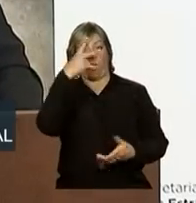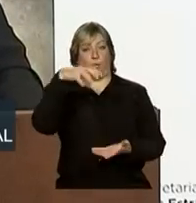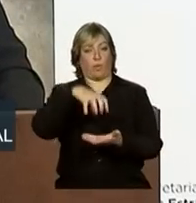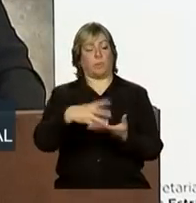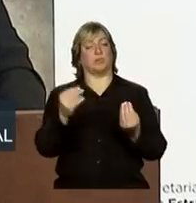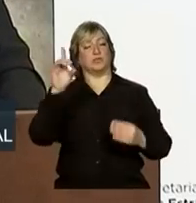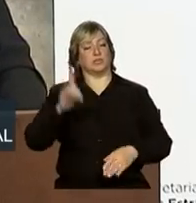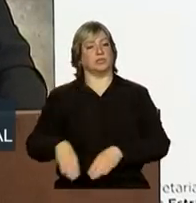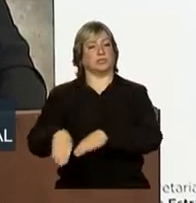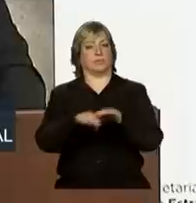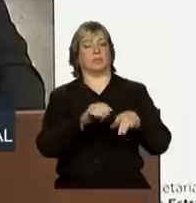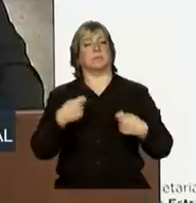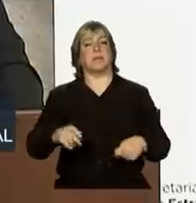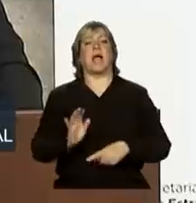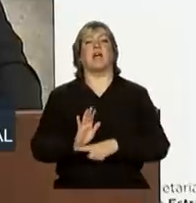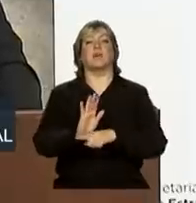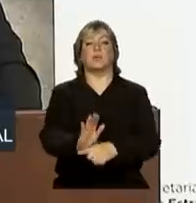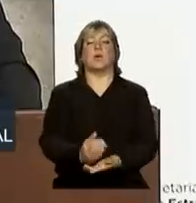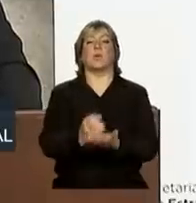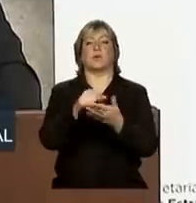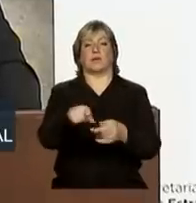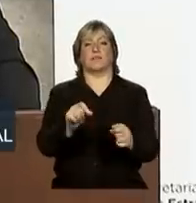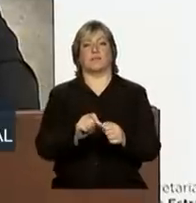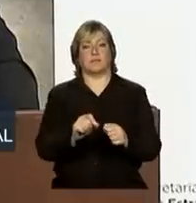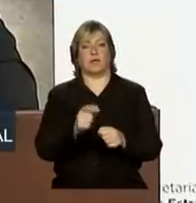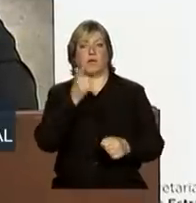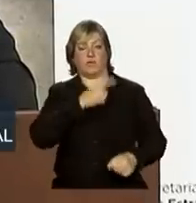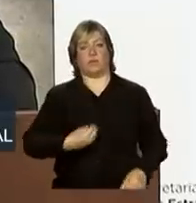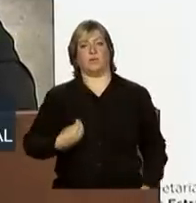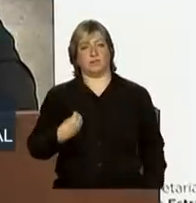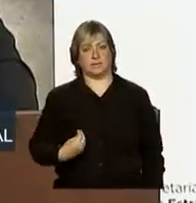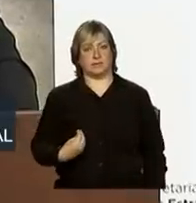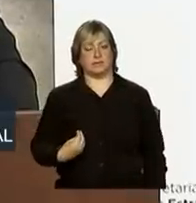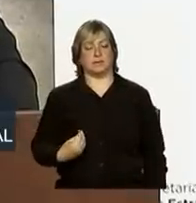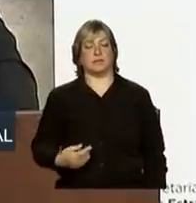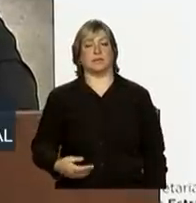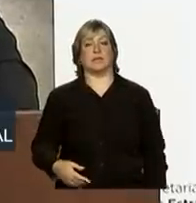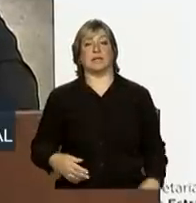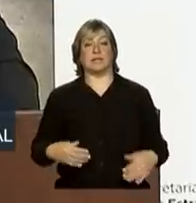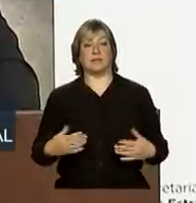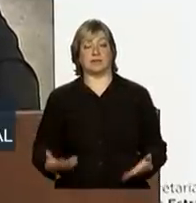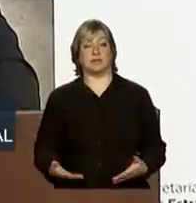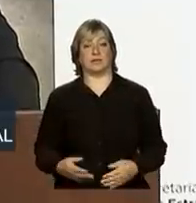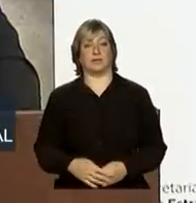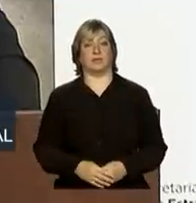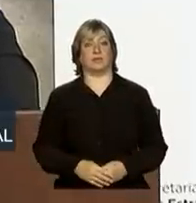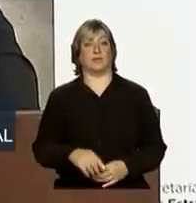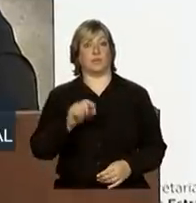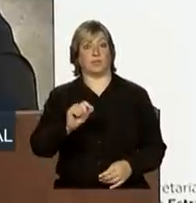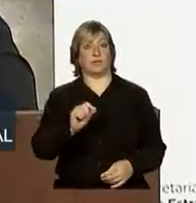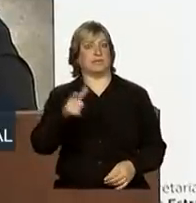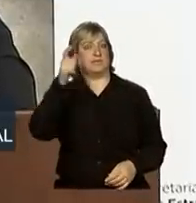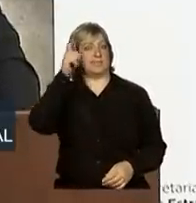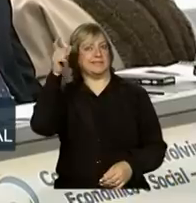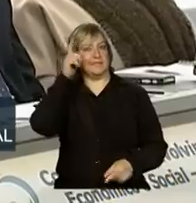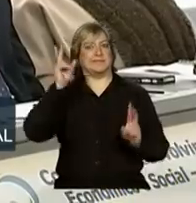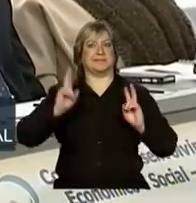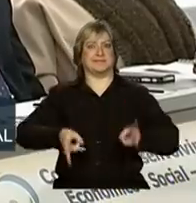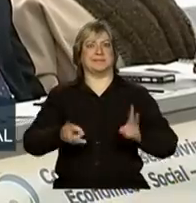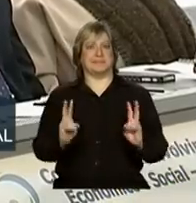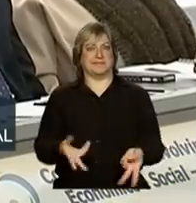devemos ajudar a que isto aconteça. E, portanto, o diabo está sempre presente,